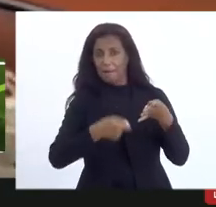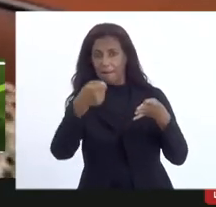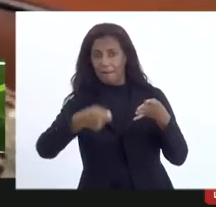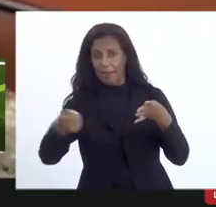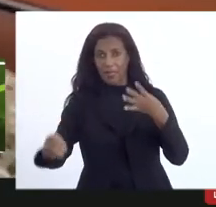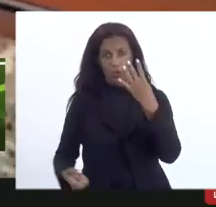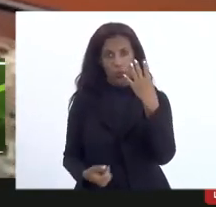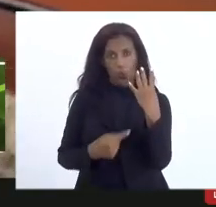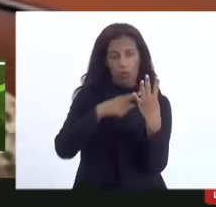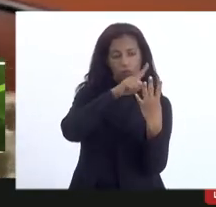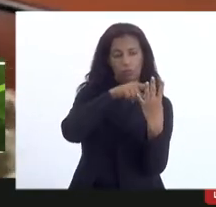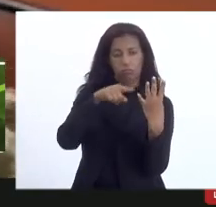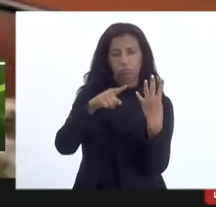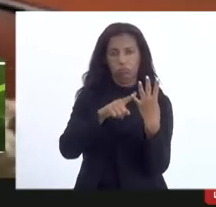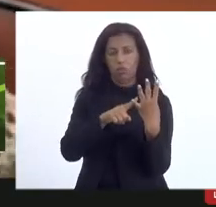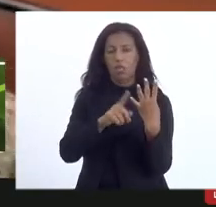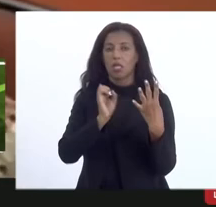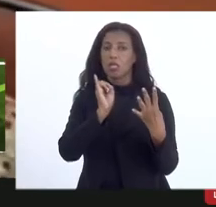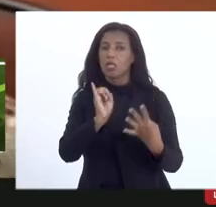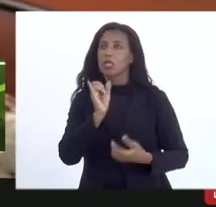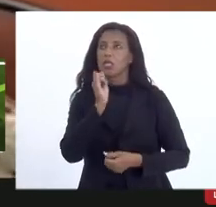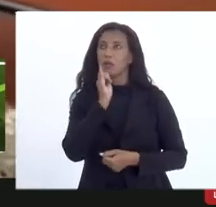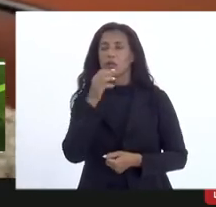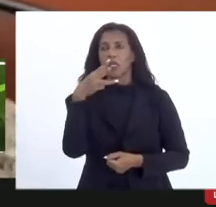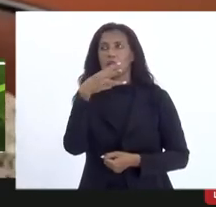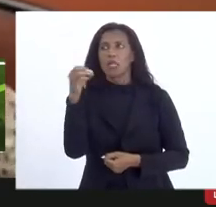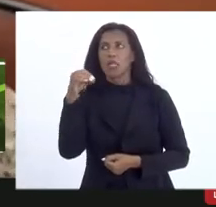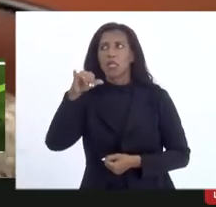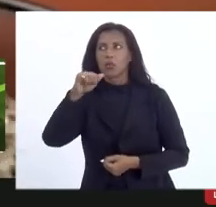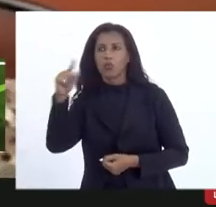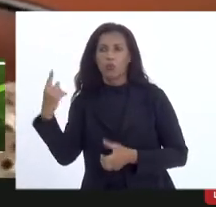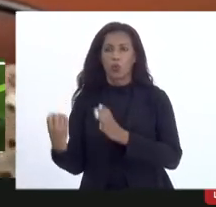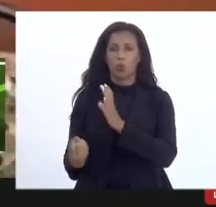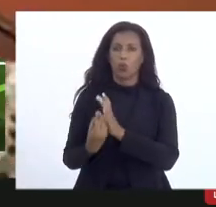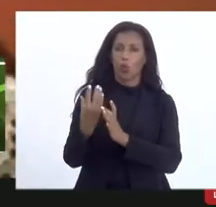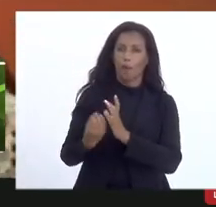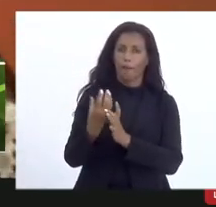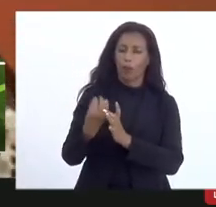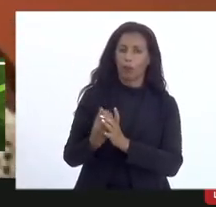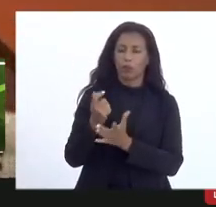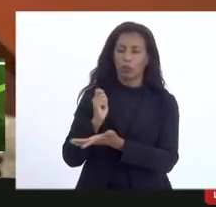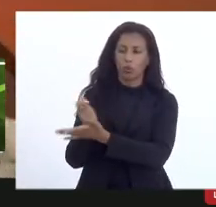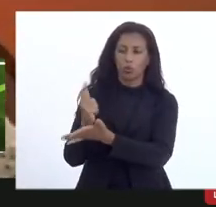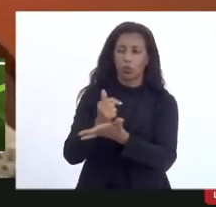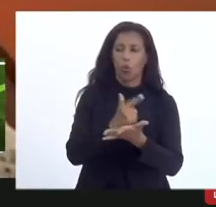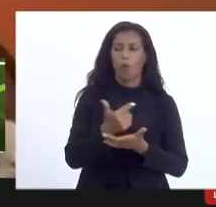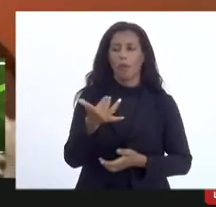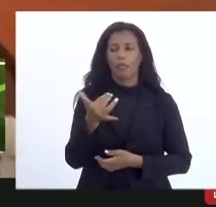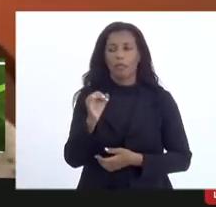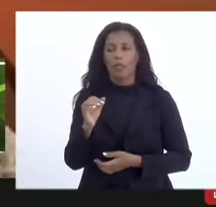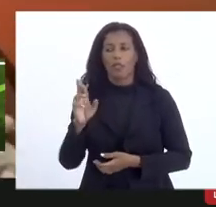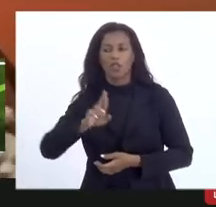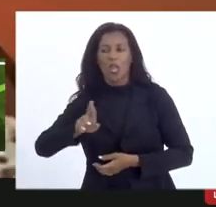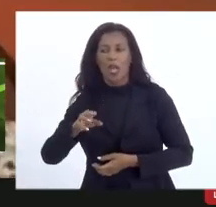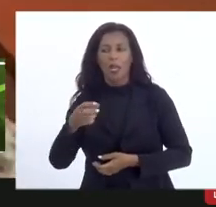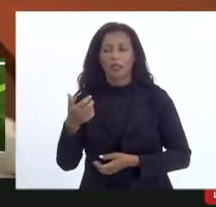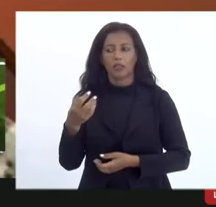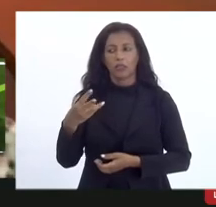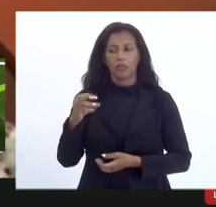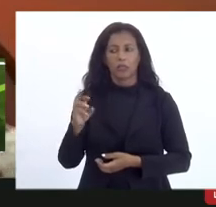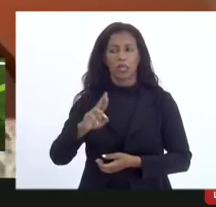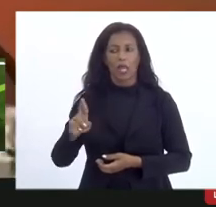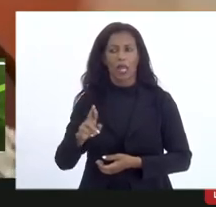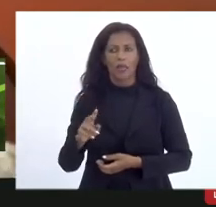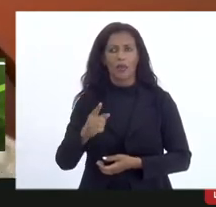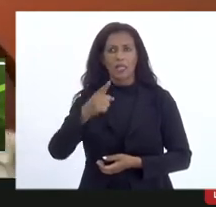são se você recebe 300 mil reais e a tua produção são de compras de 10 reais 30 reais você tem